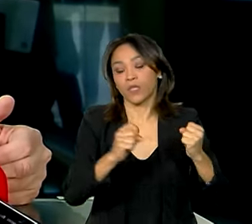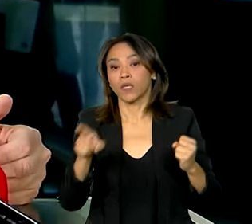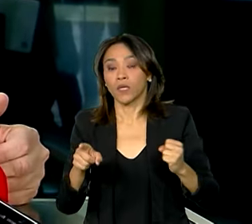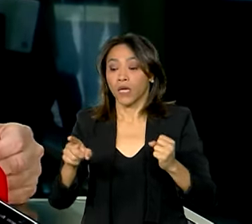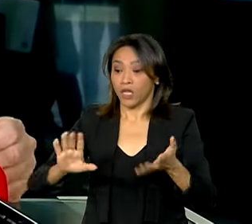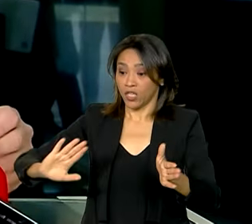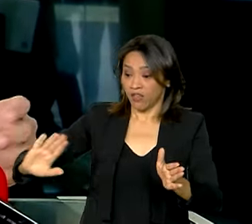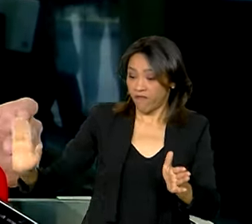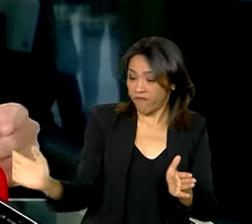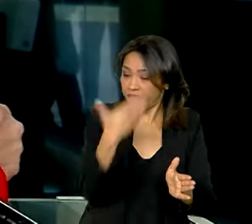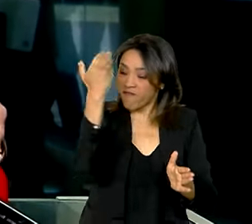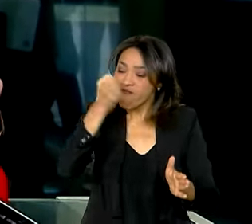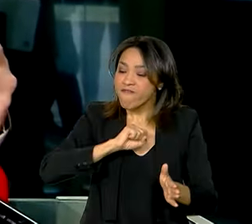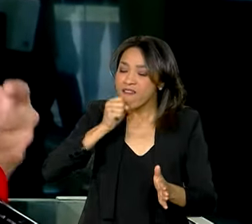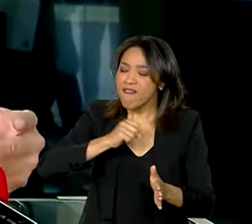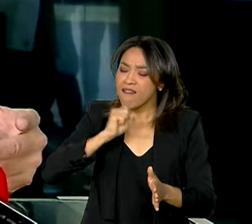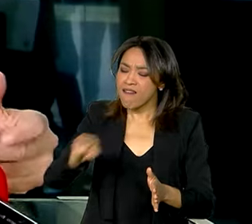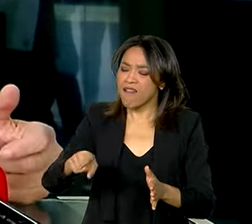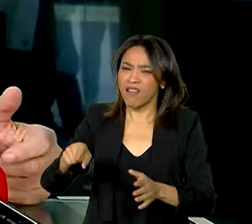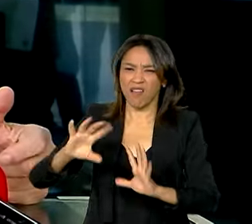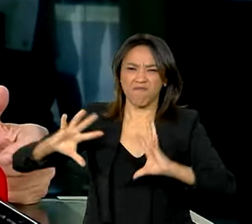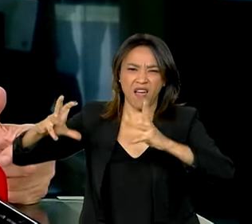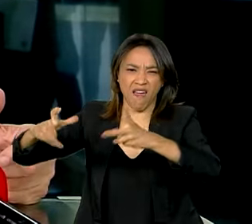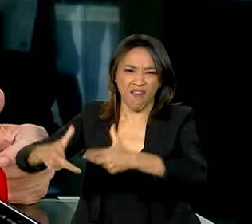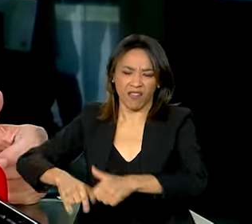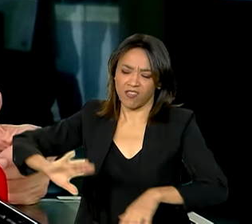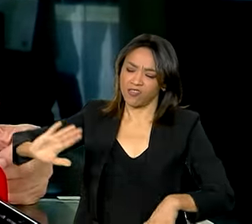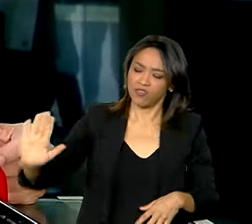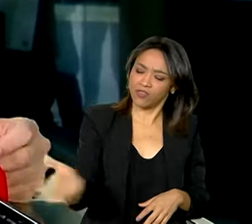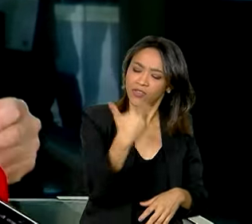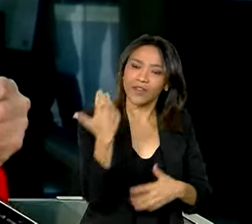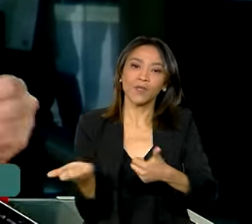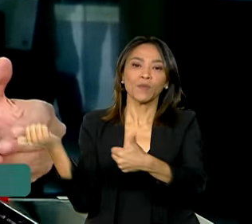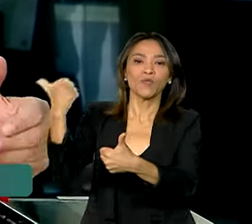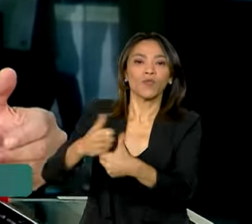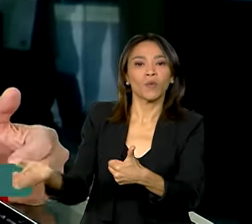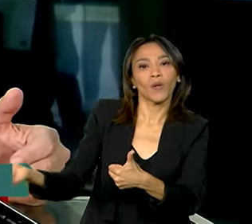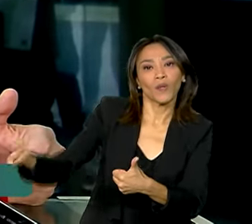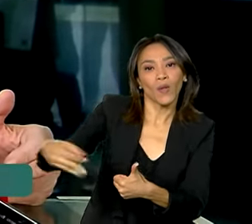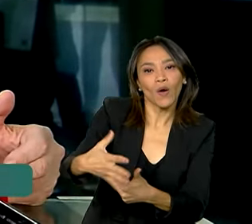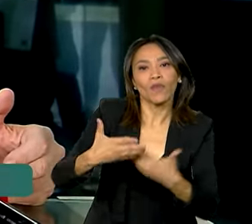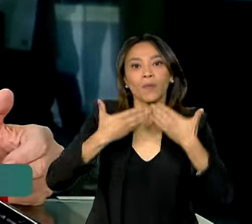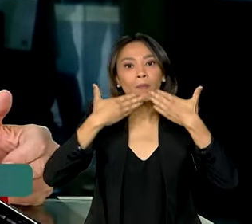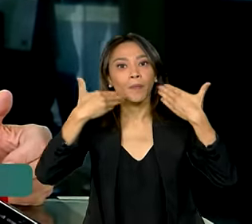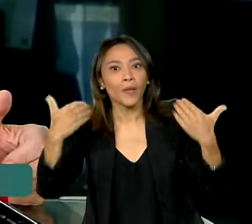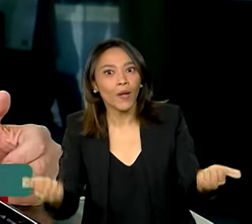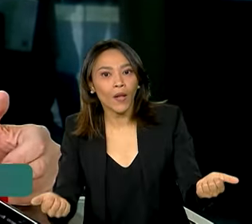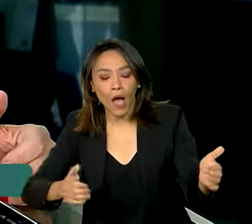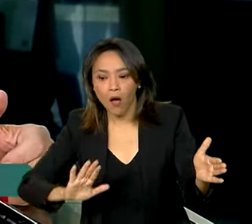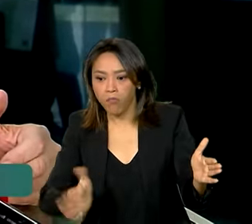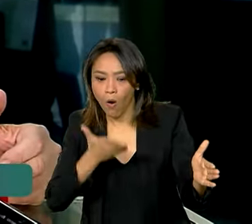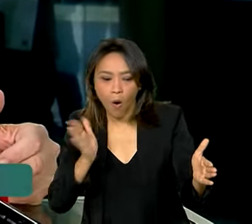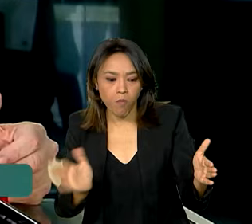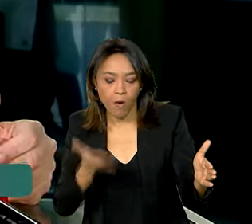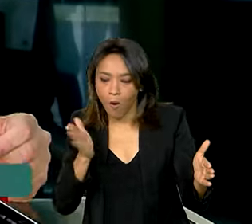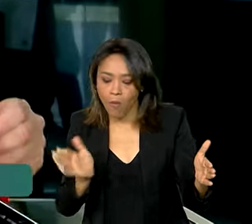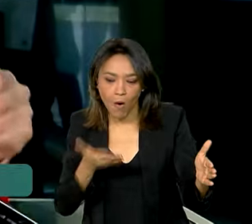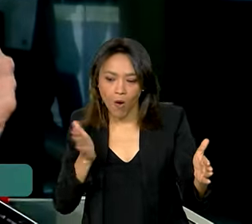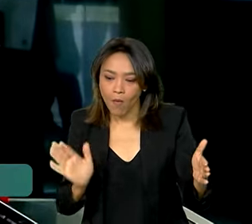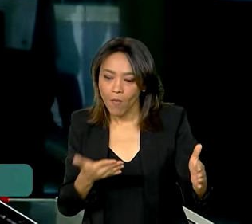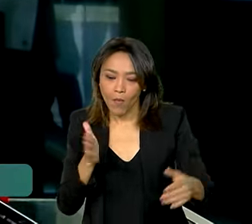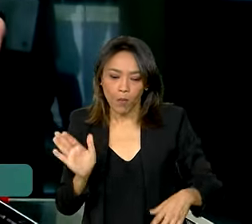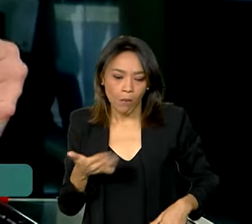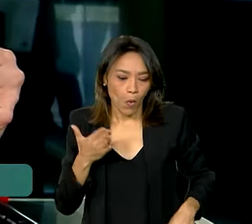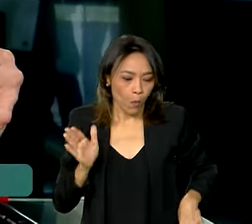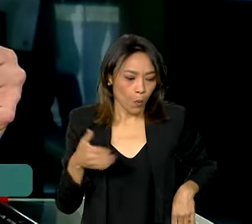equipamentos, a modernizar o parque industrial e melhorar produtividade. Então,